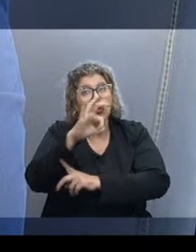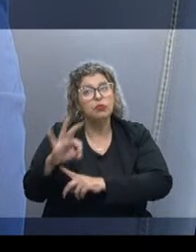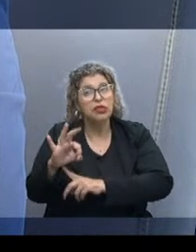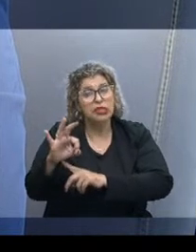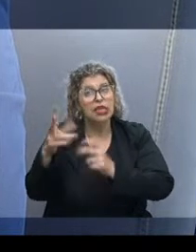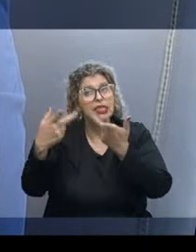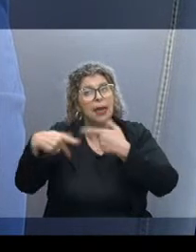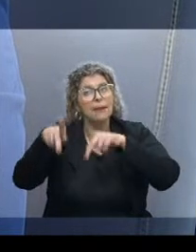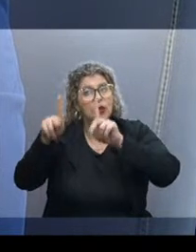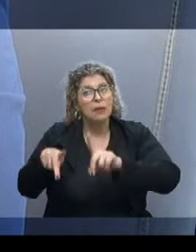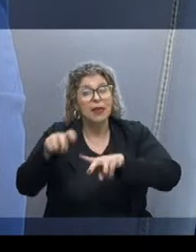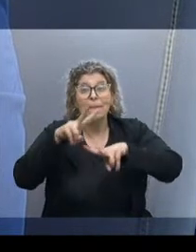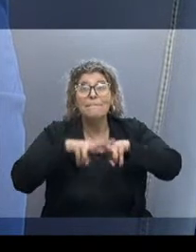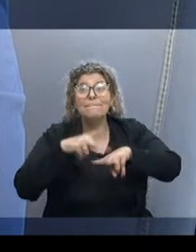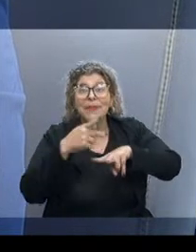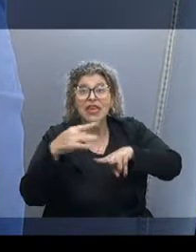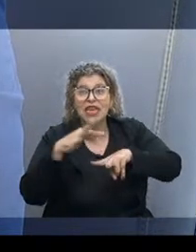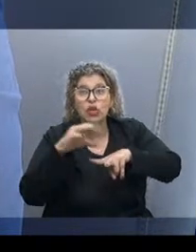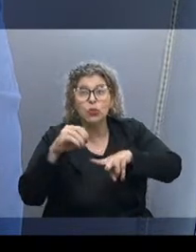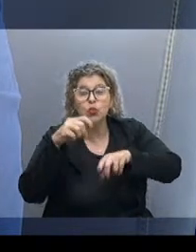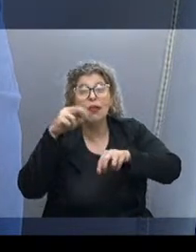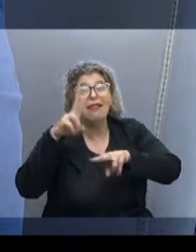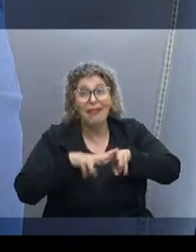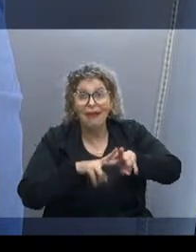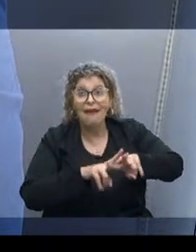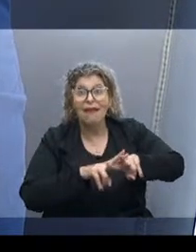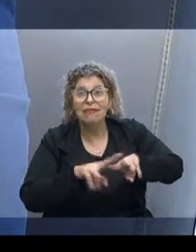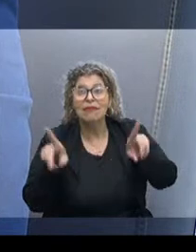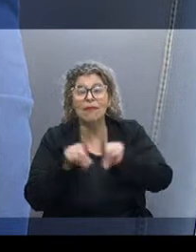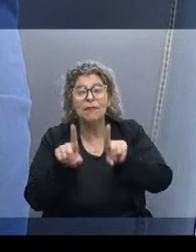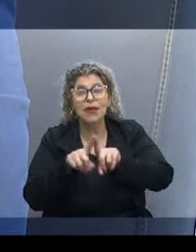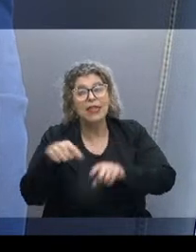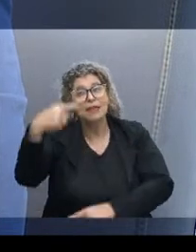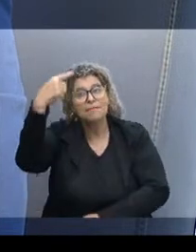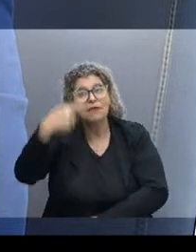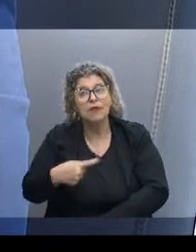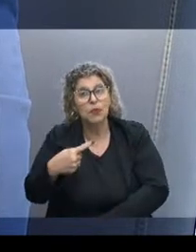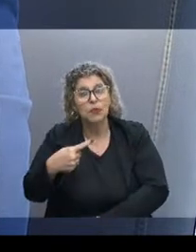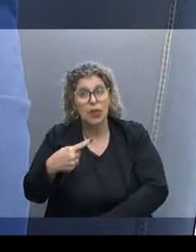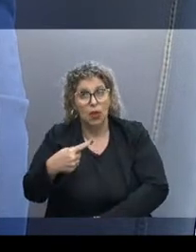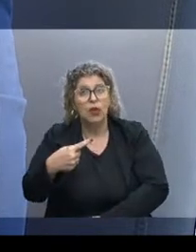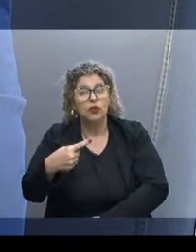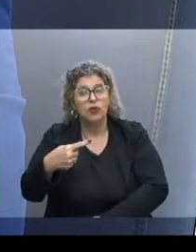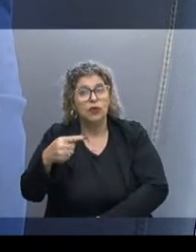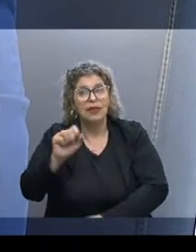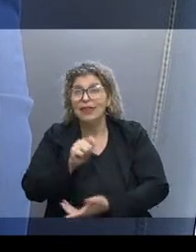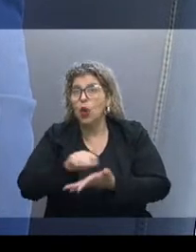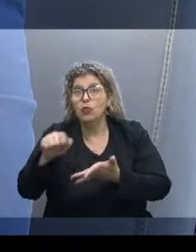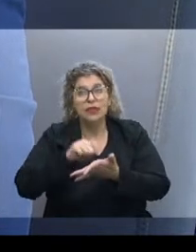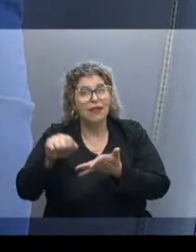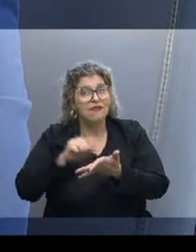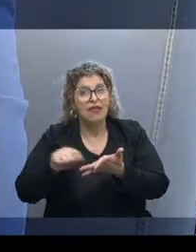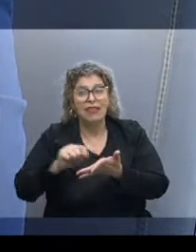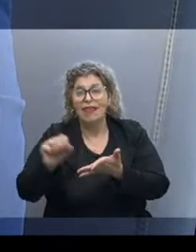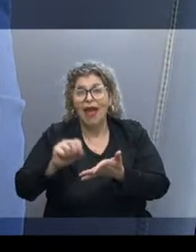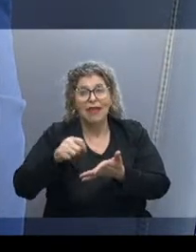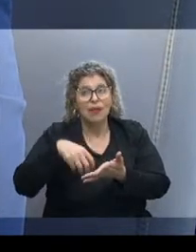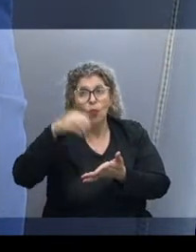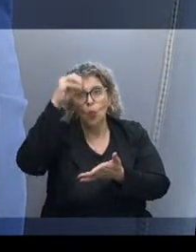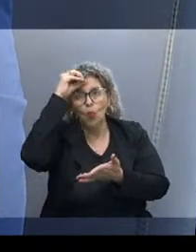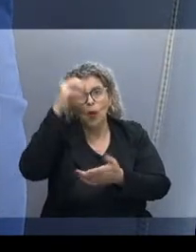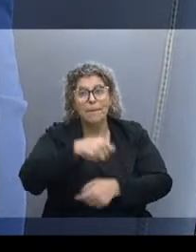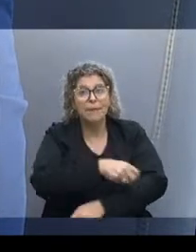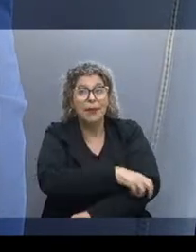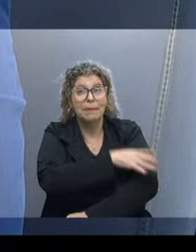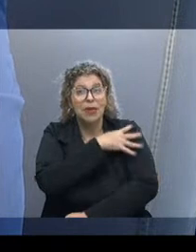população carcerária que temos hoje também é desse perfil de analfabetos, analfabetos funcionais ou o primeiro